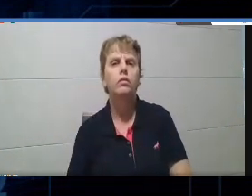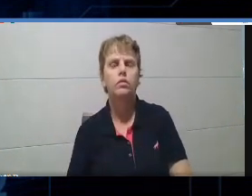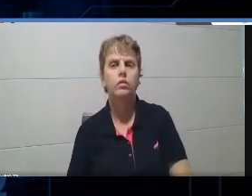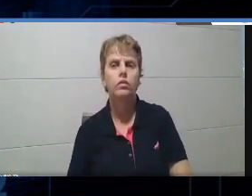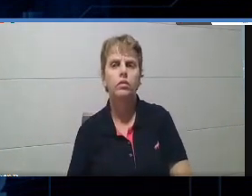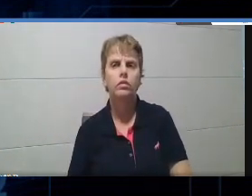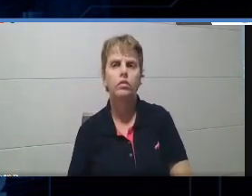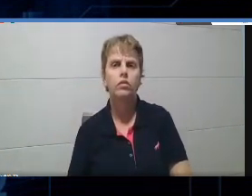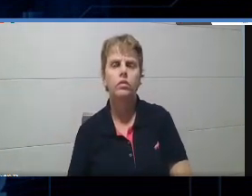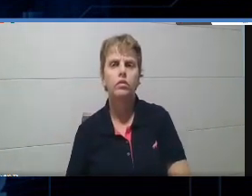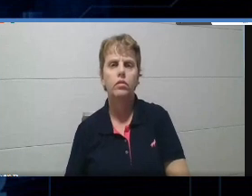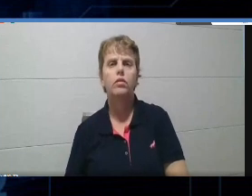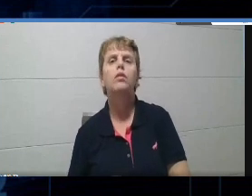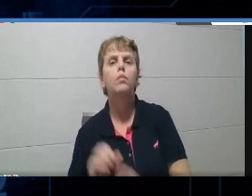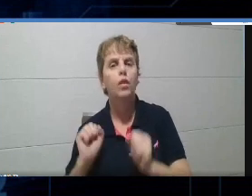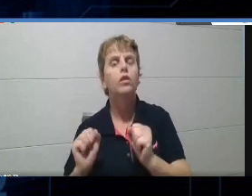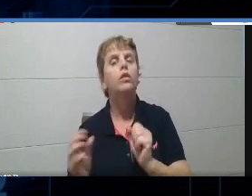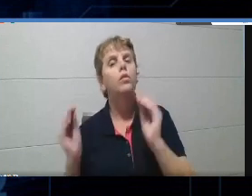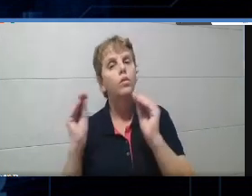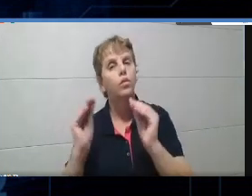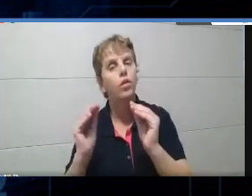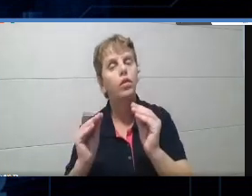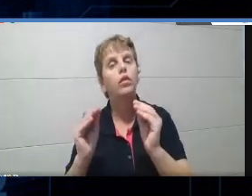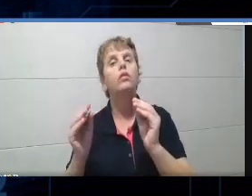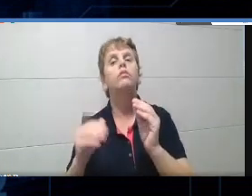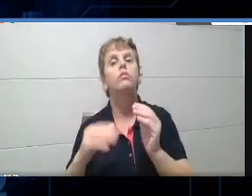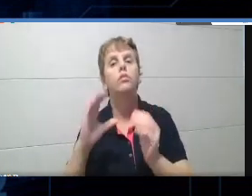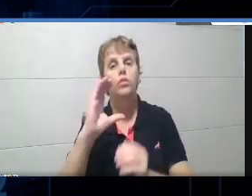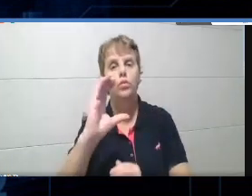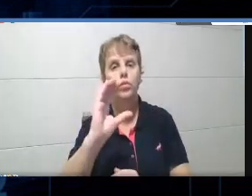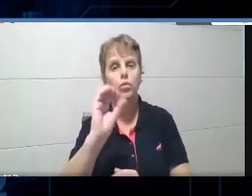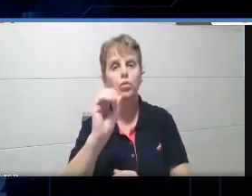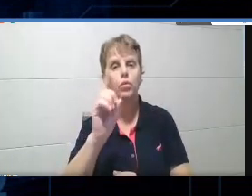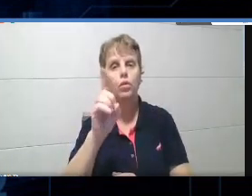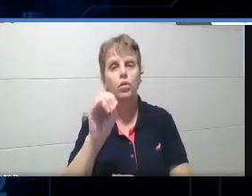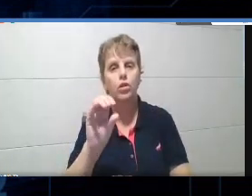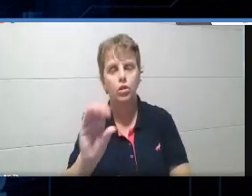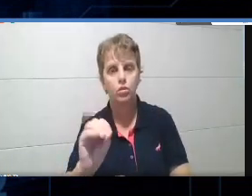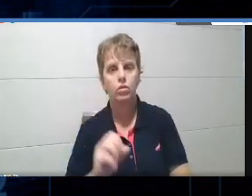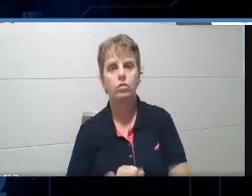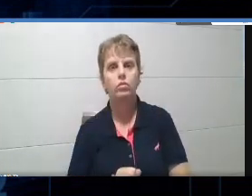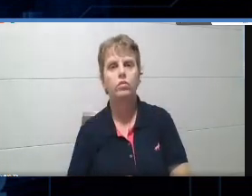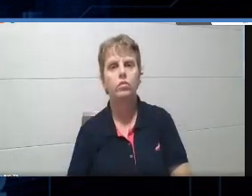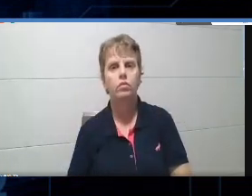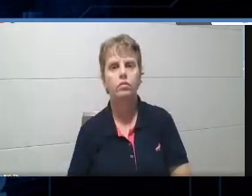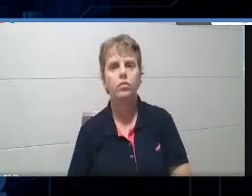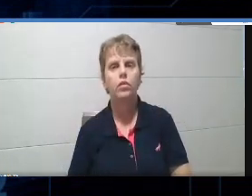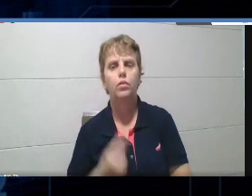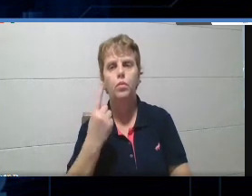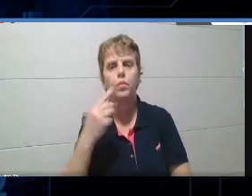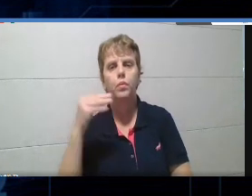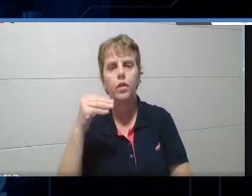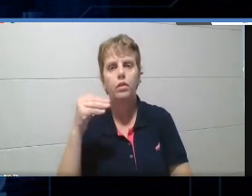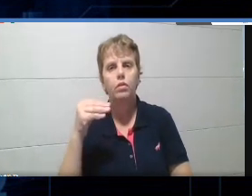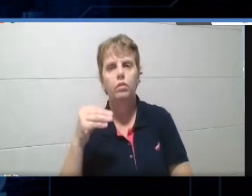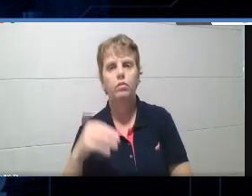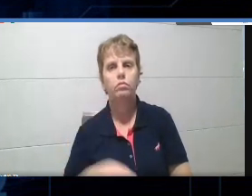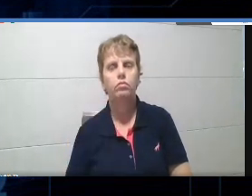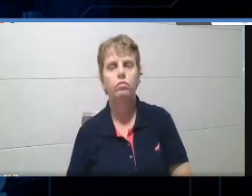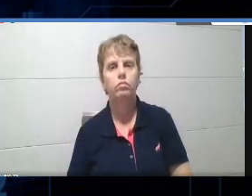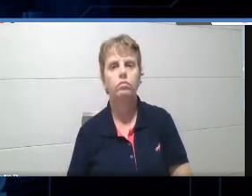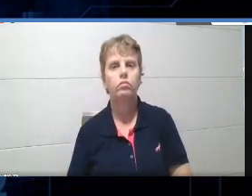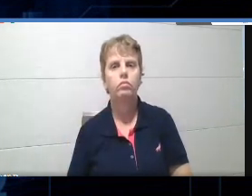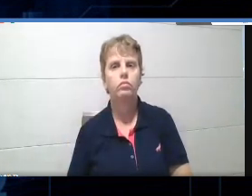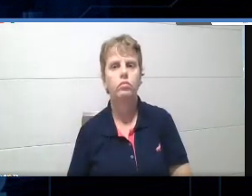este código no aplicativo de vocês, tá? Vamos ver se alguém entra aí. Vou dar um minuto aí para alguém. Se alguém quiser estar